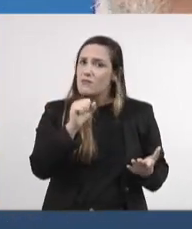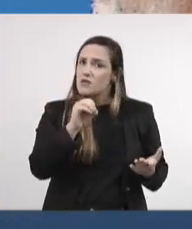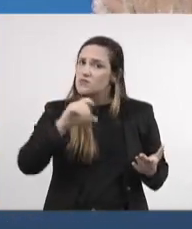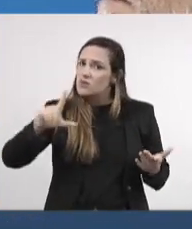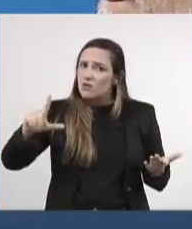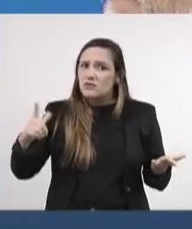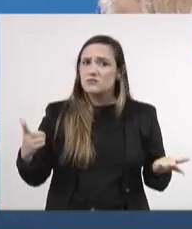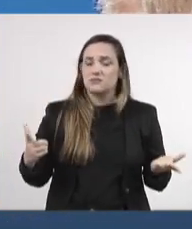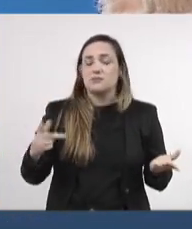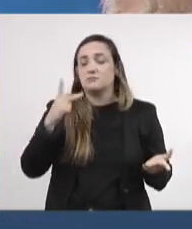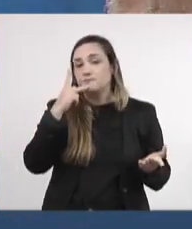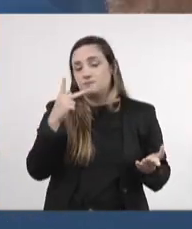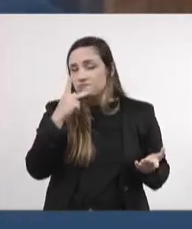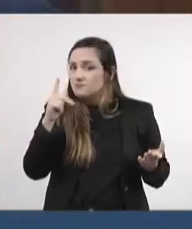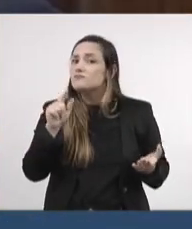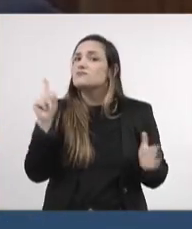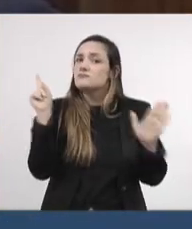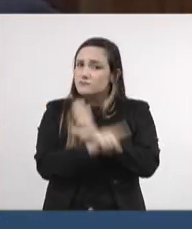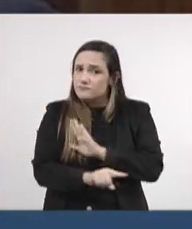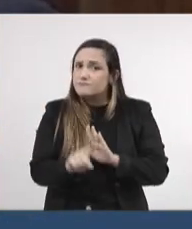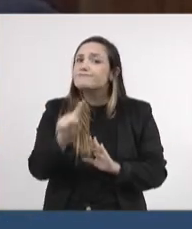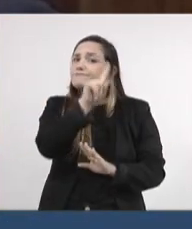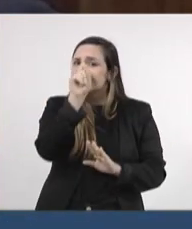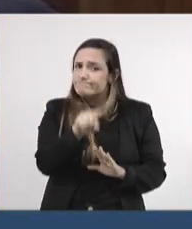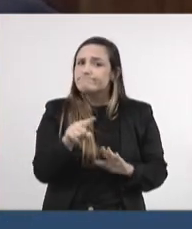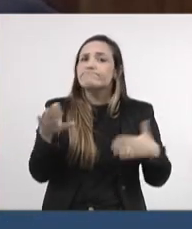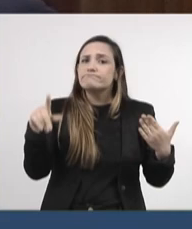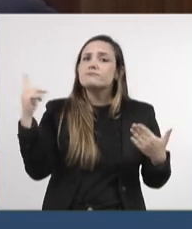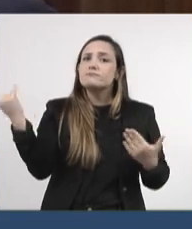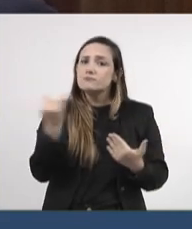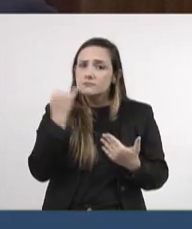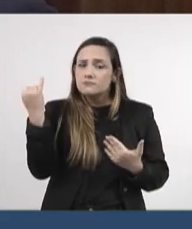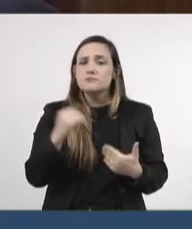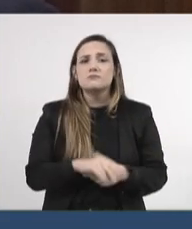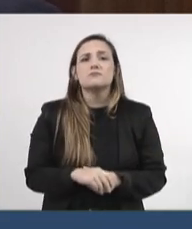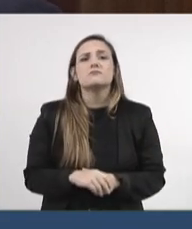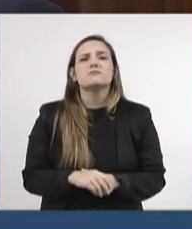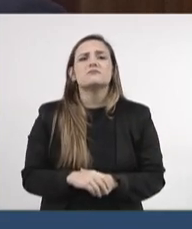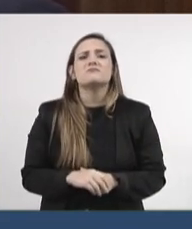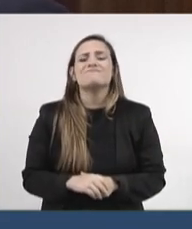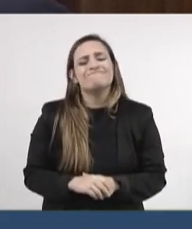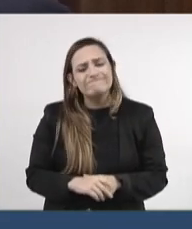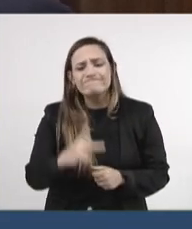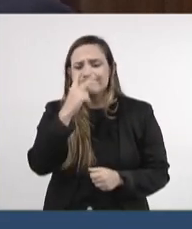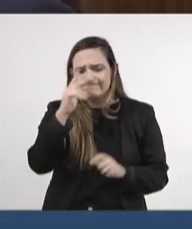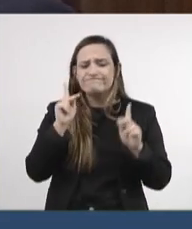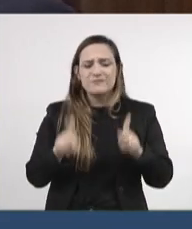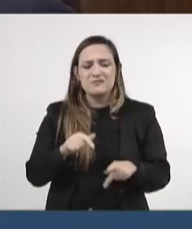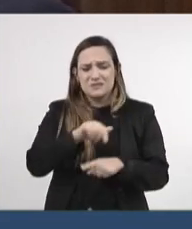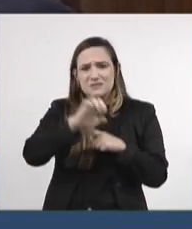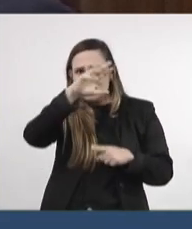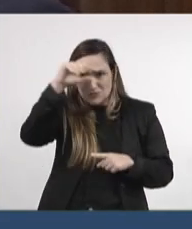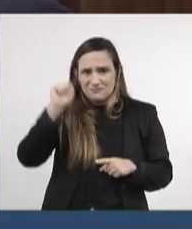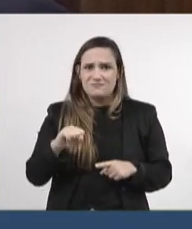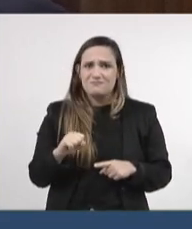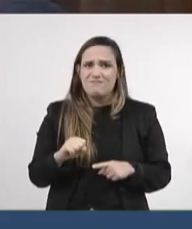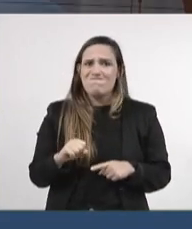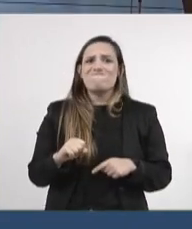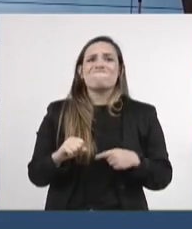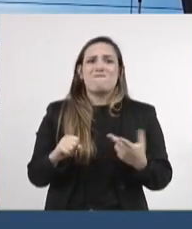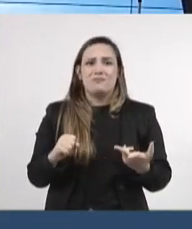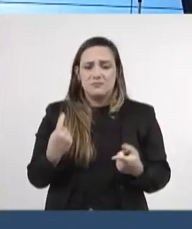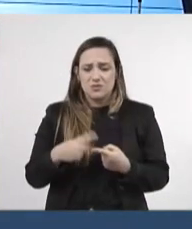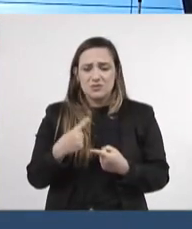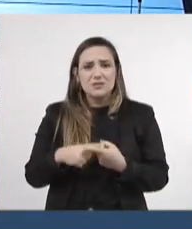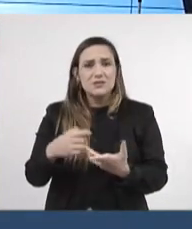questionamento de vossa excelência é muito importante. Eu vejo que o povo sul-mato-grossense foi enganado quando esperava um